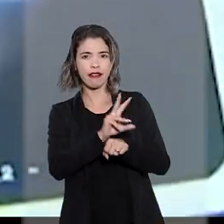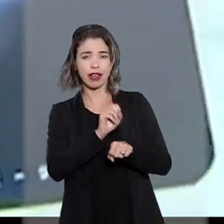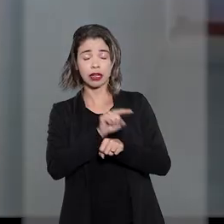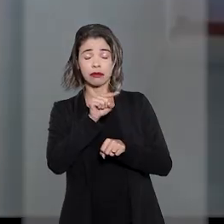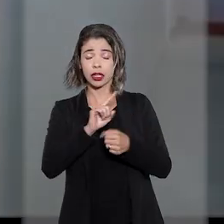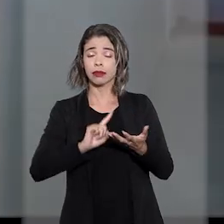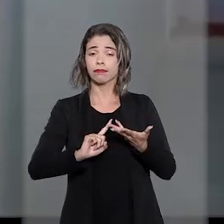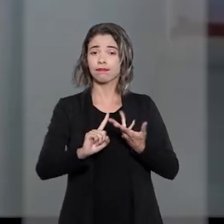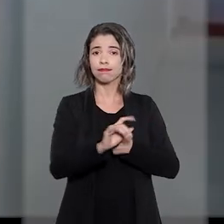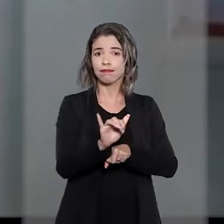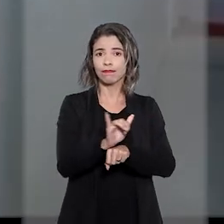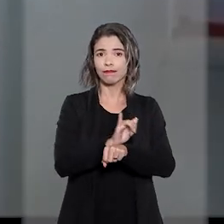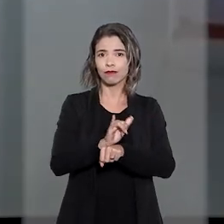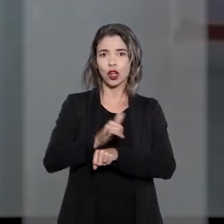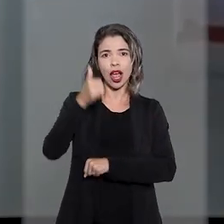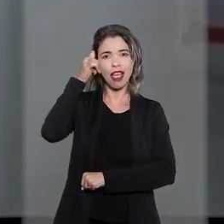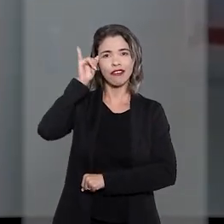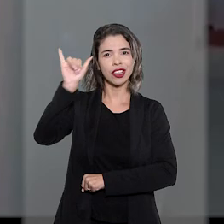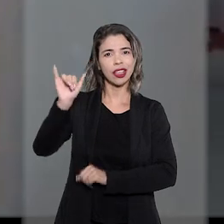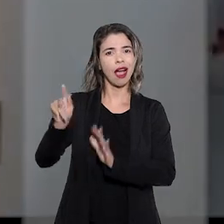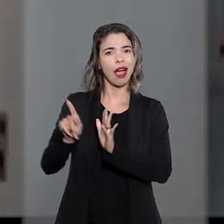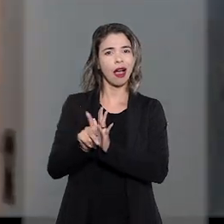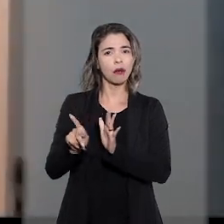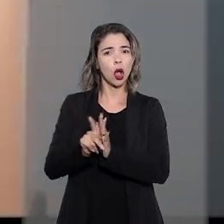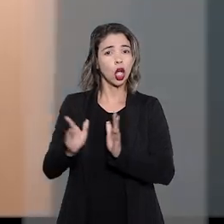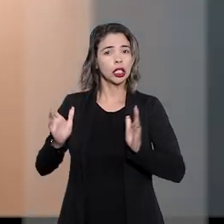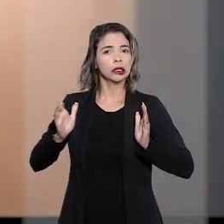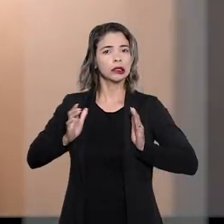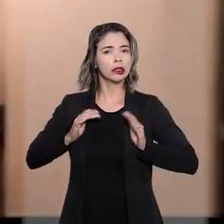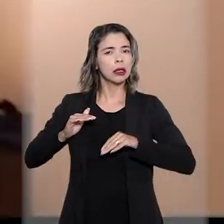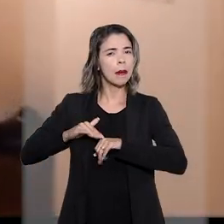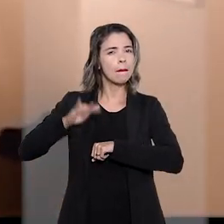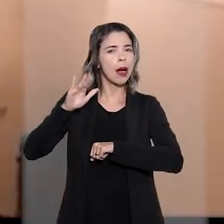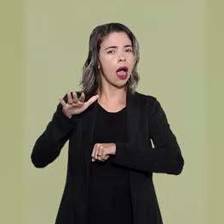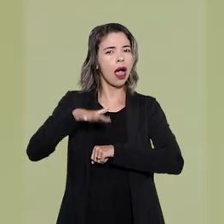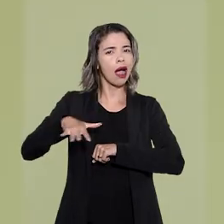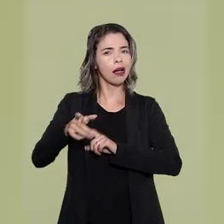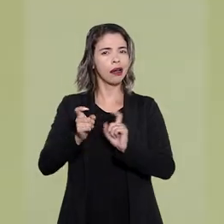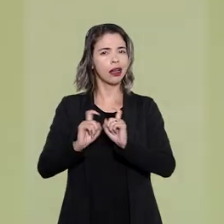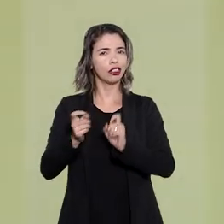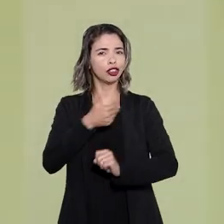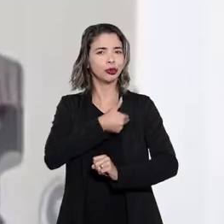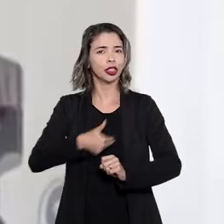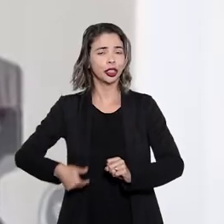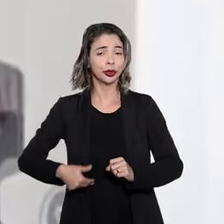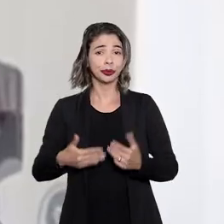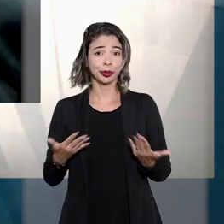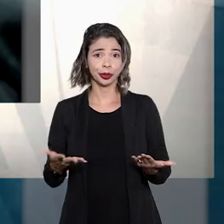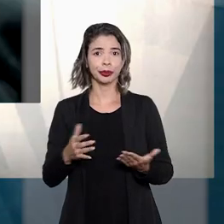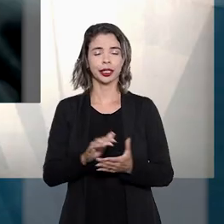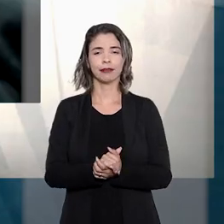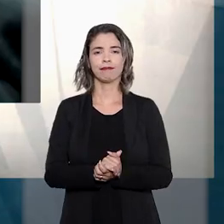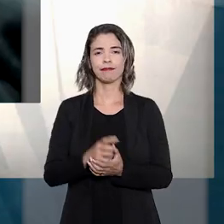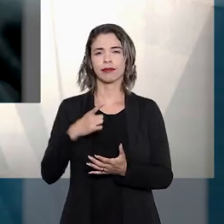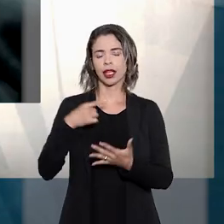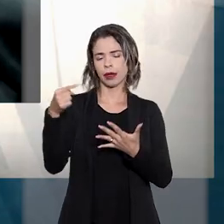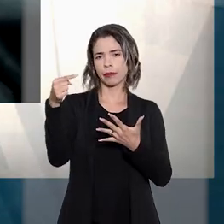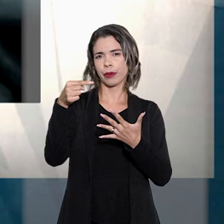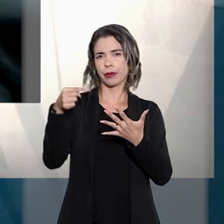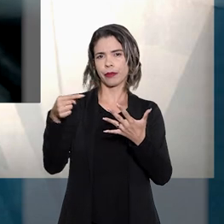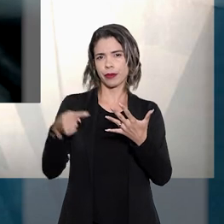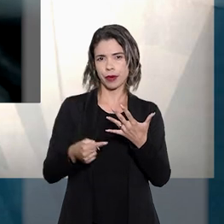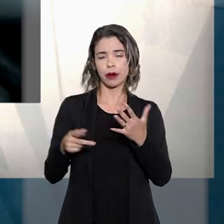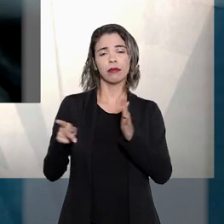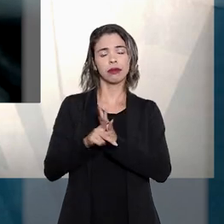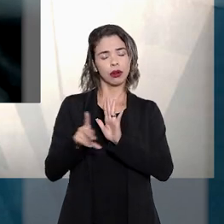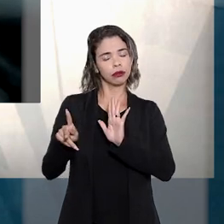forma, entre outros objetivos, de evitar o enriquecimento indevido da administração pública. Ao citar os